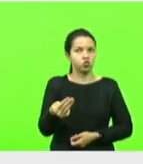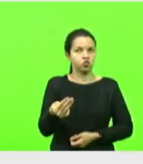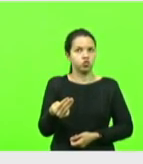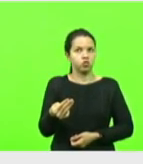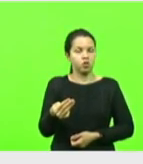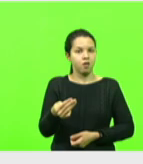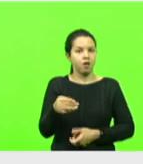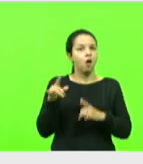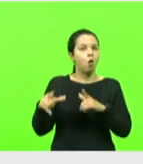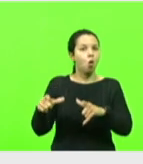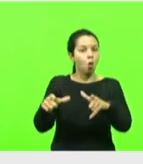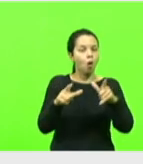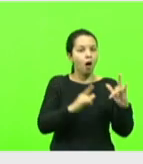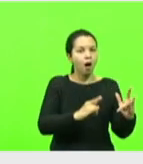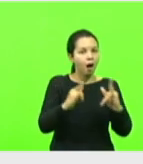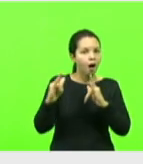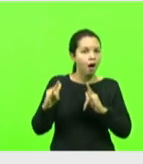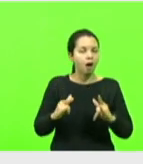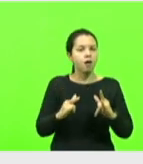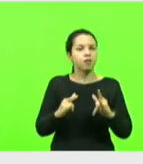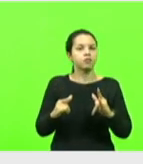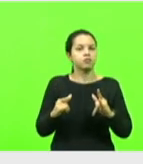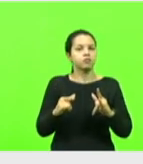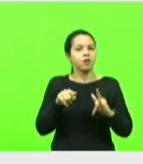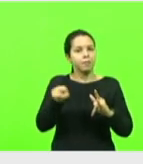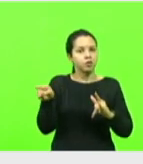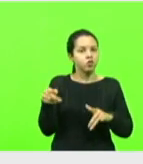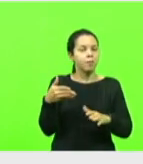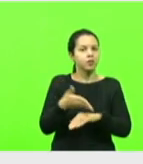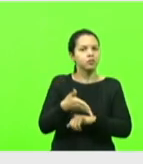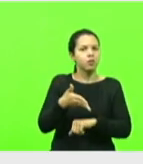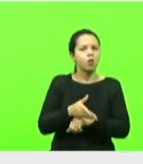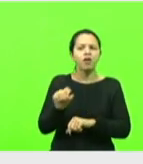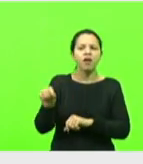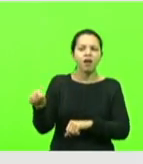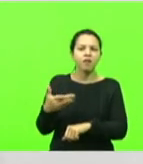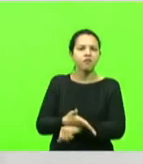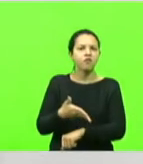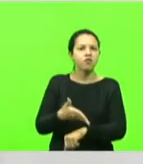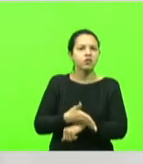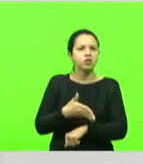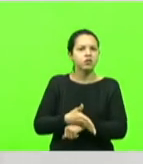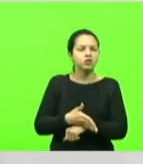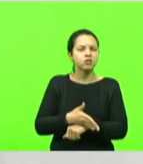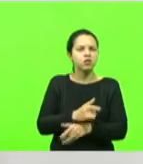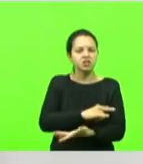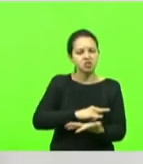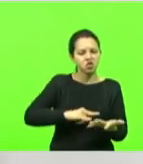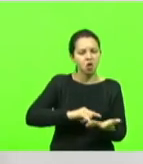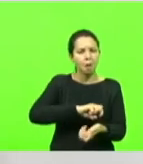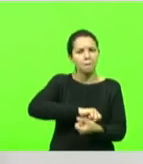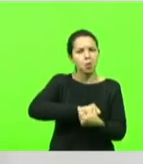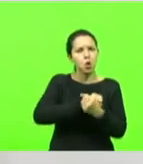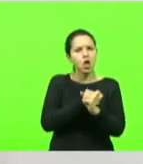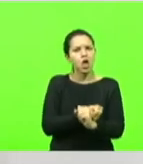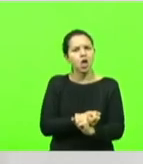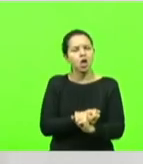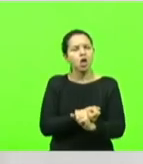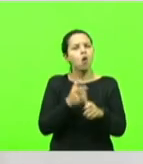imóveis? Onde é que estão essas certidões de bloqueio? Essas certidões comprovando que